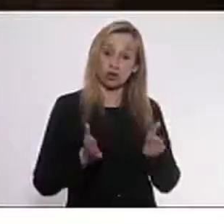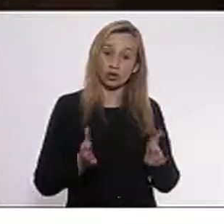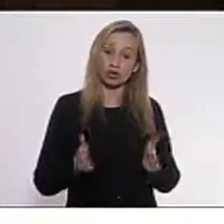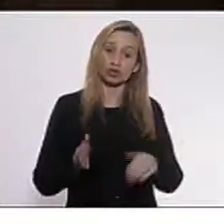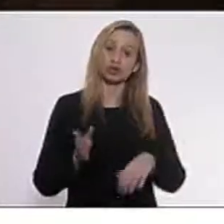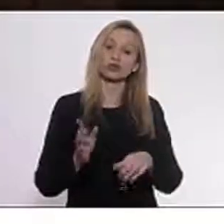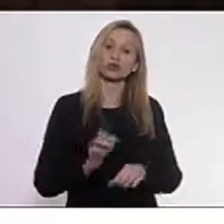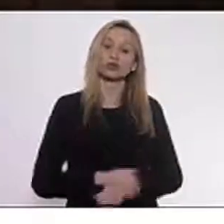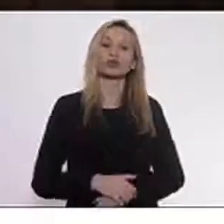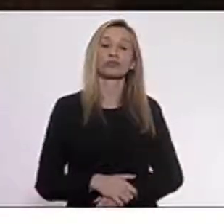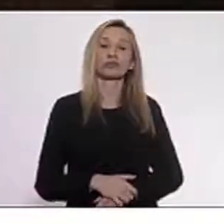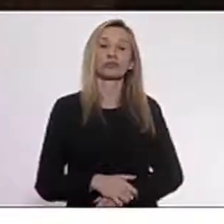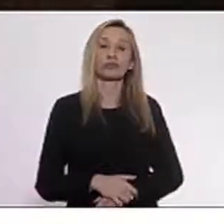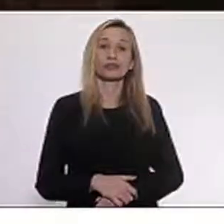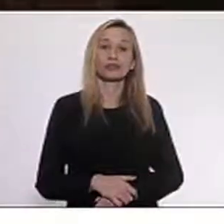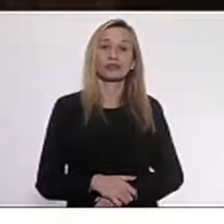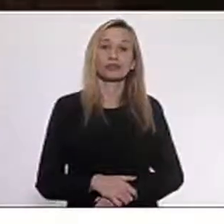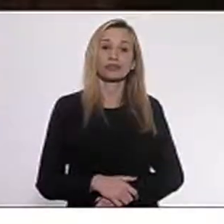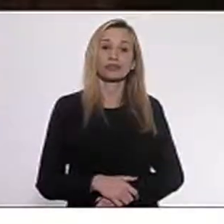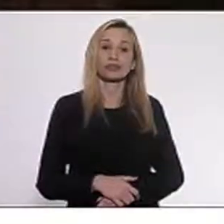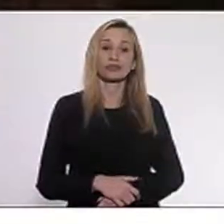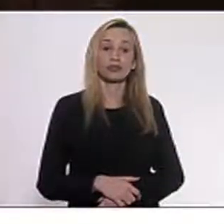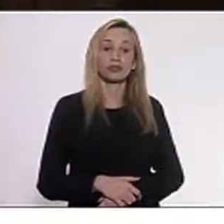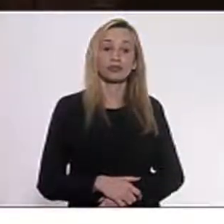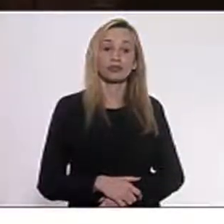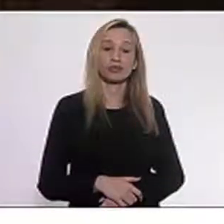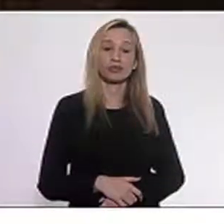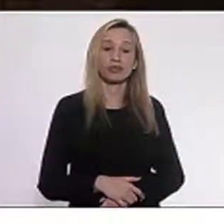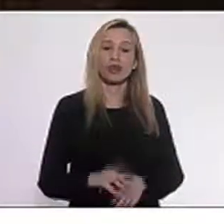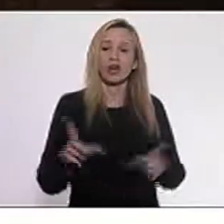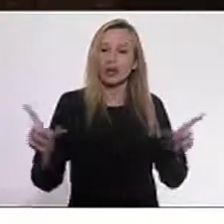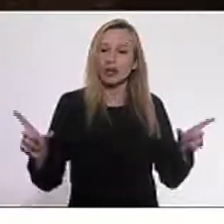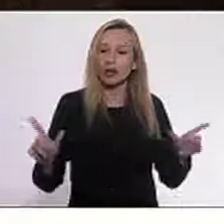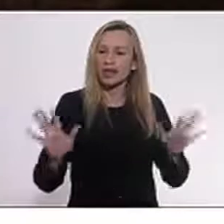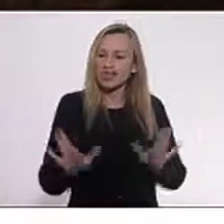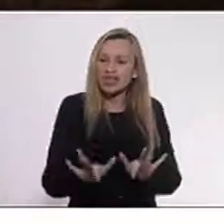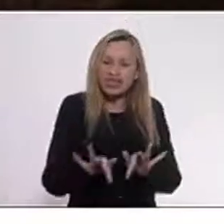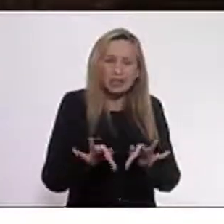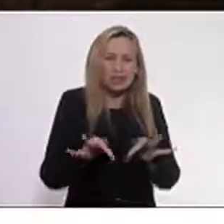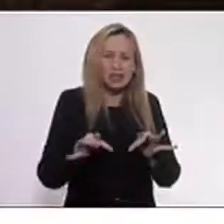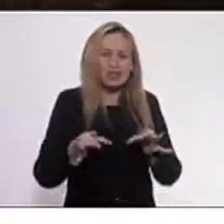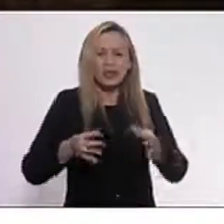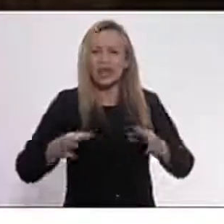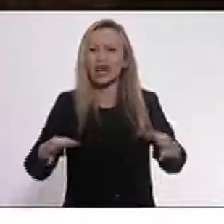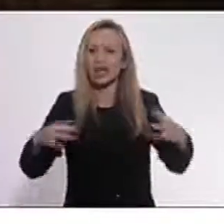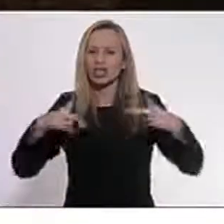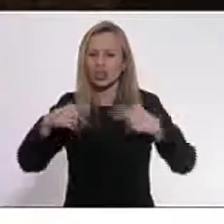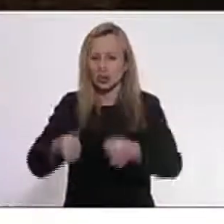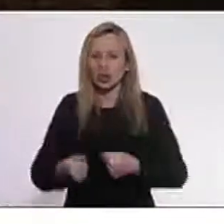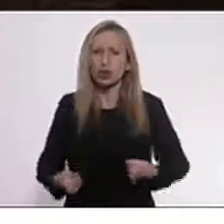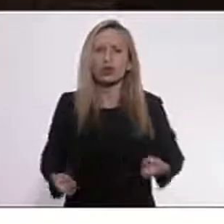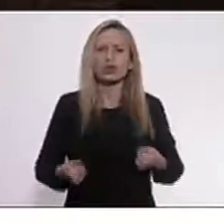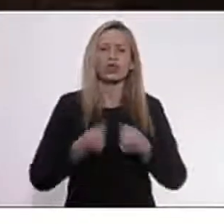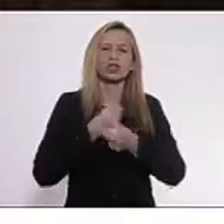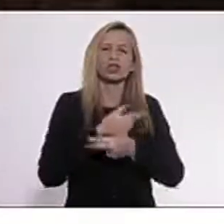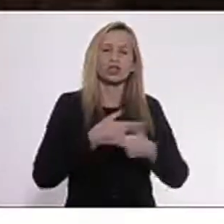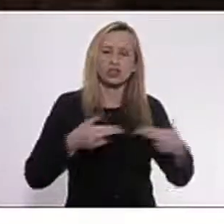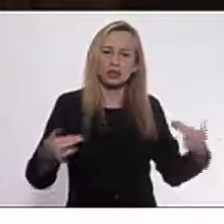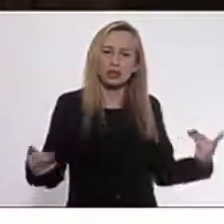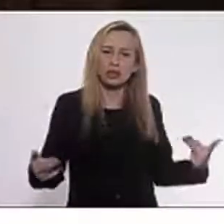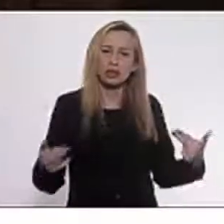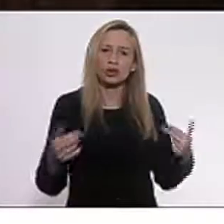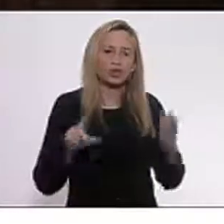inteiro. E aí, a saída, para simplificar todo esse emaranhado de